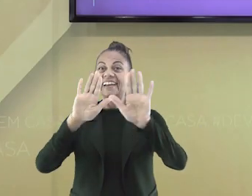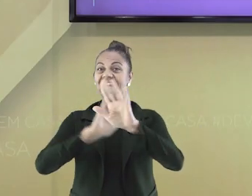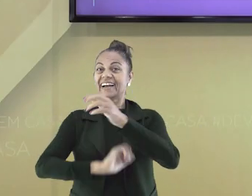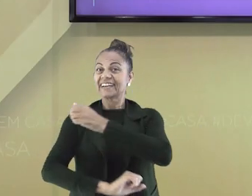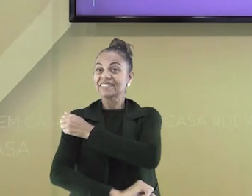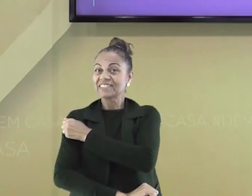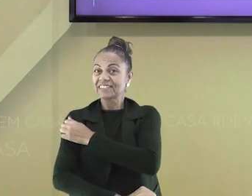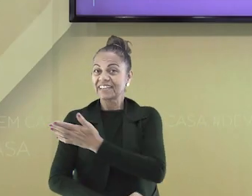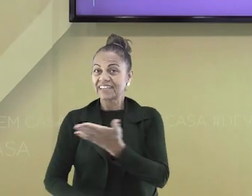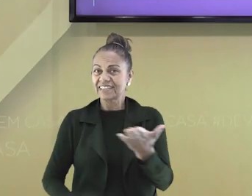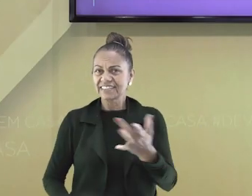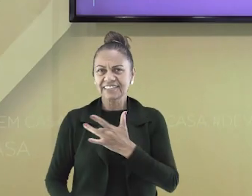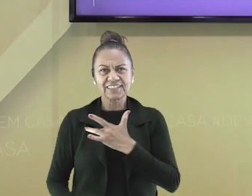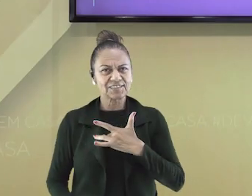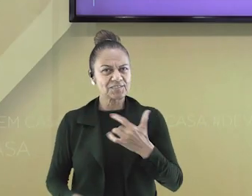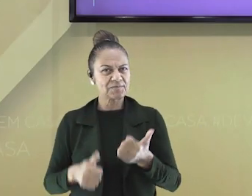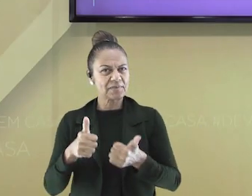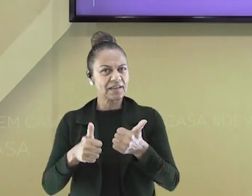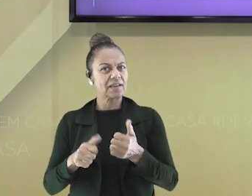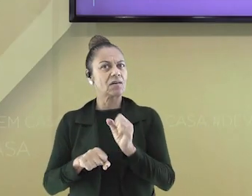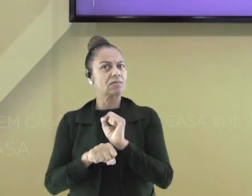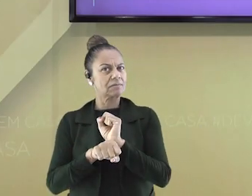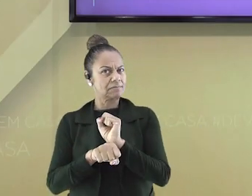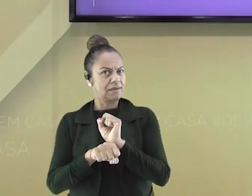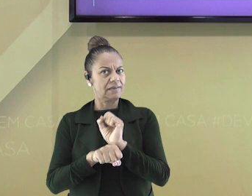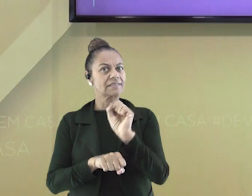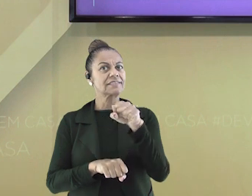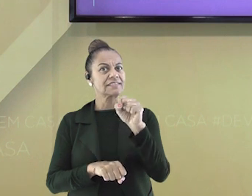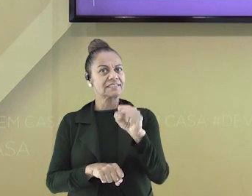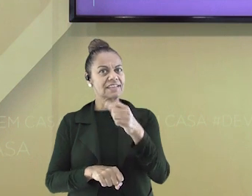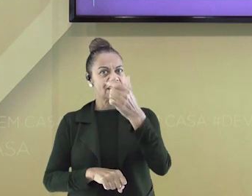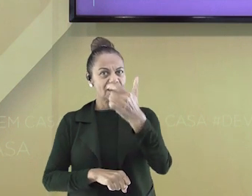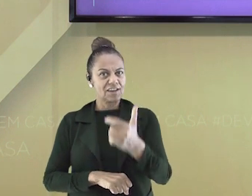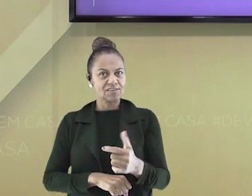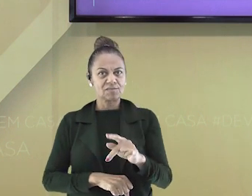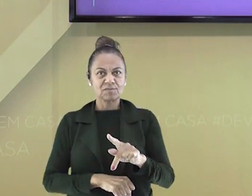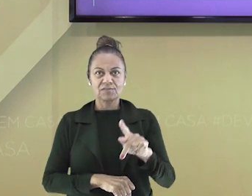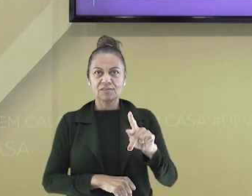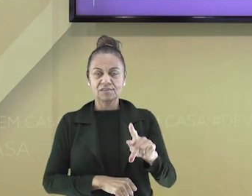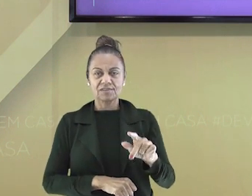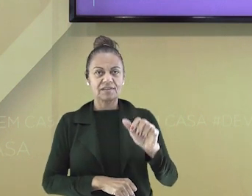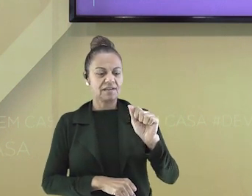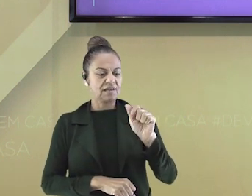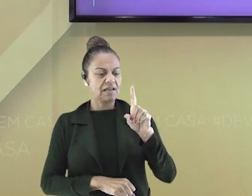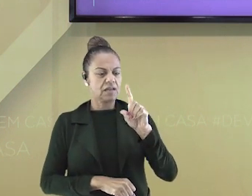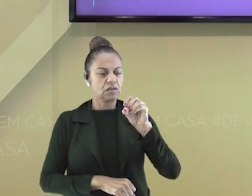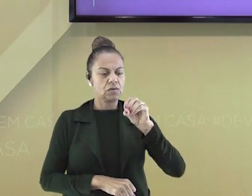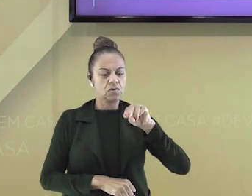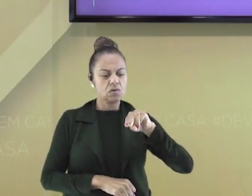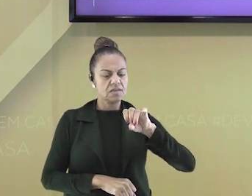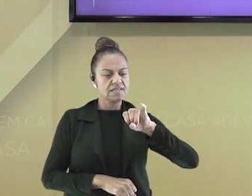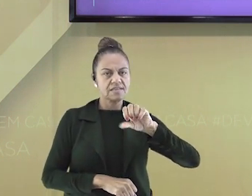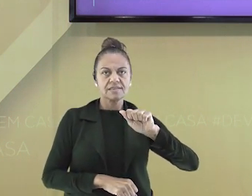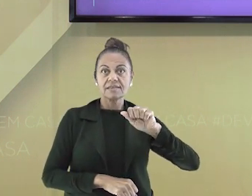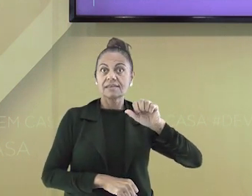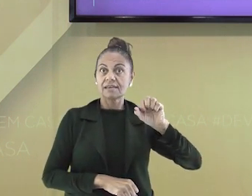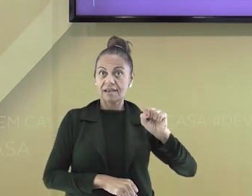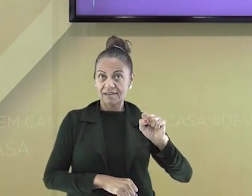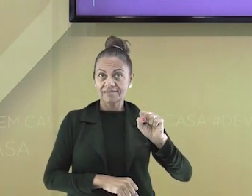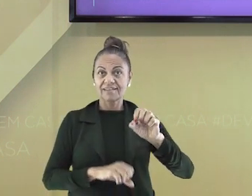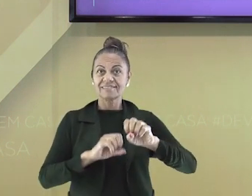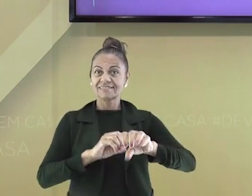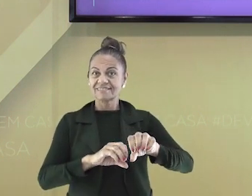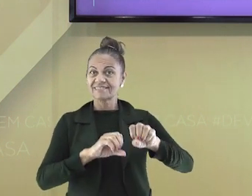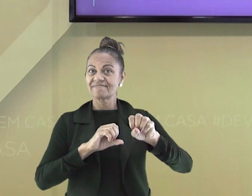Olá estudante, está tudo bem com vocês? Espero que sim. Eu sou o professor Adonias da disciplina do ensino religioso.